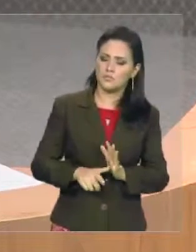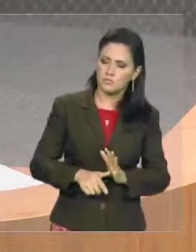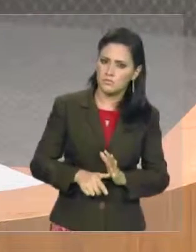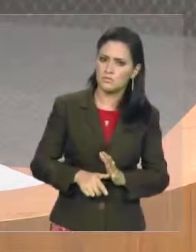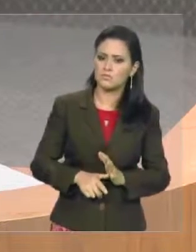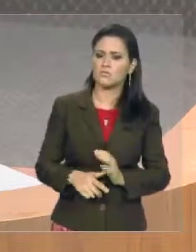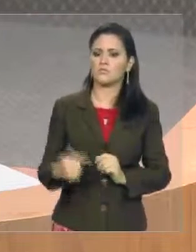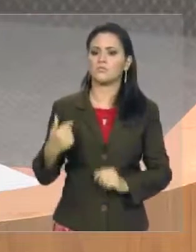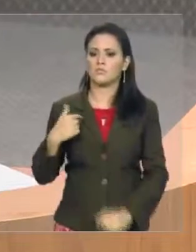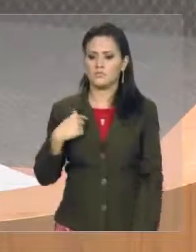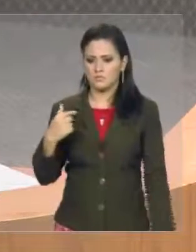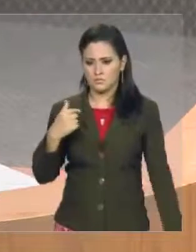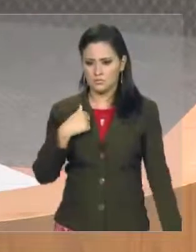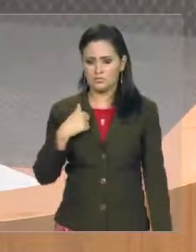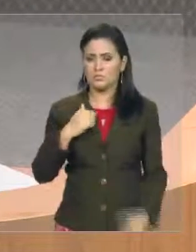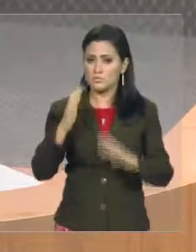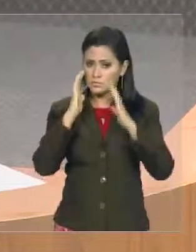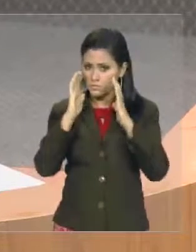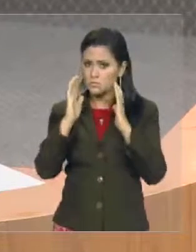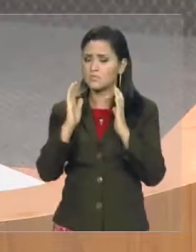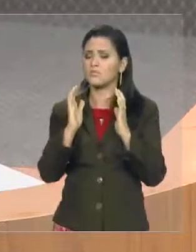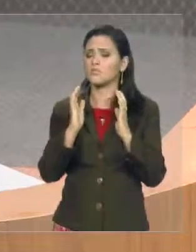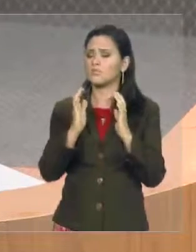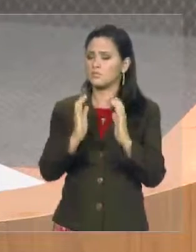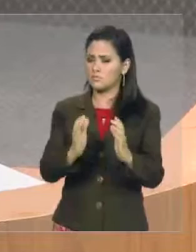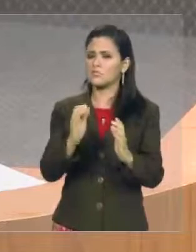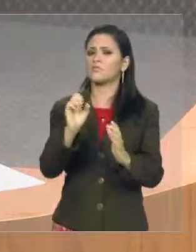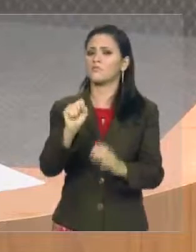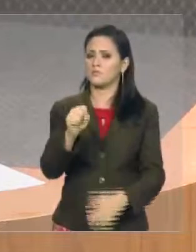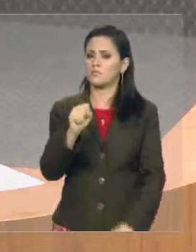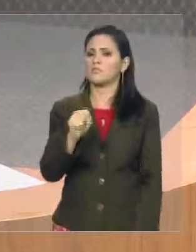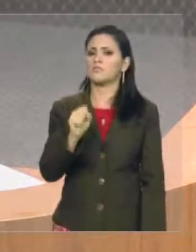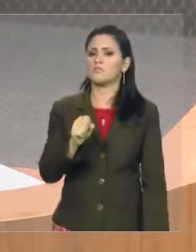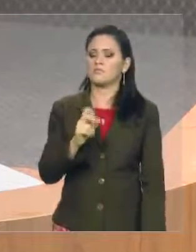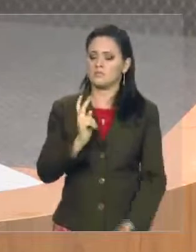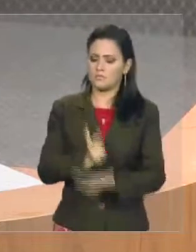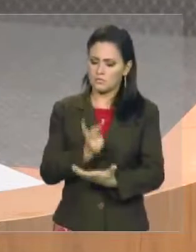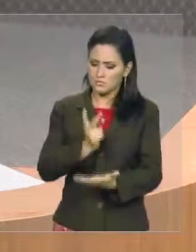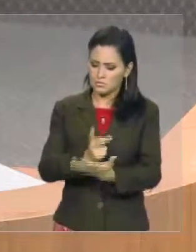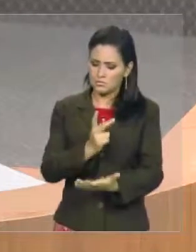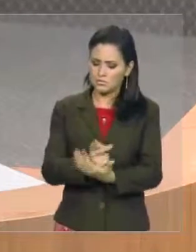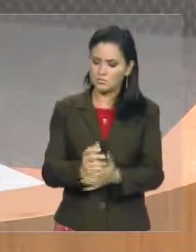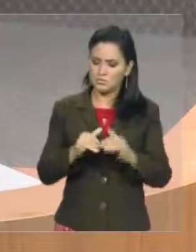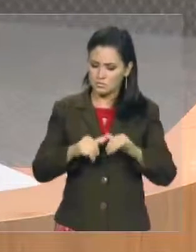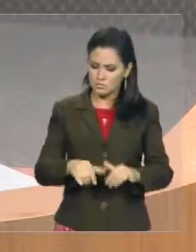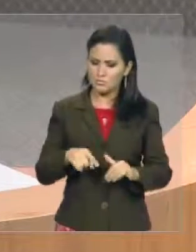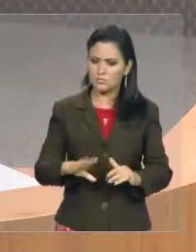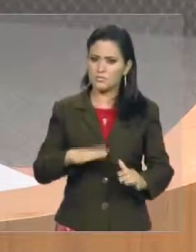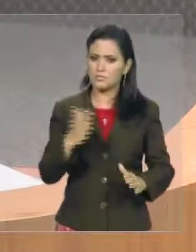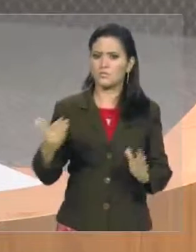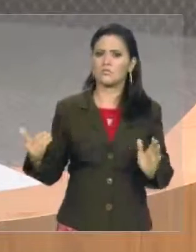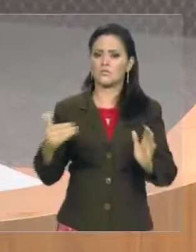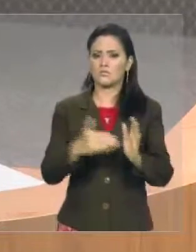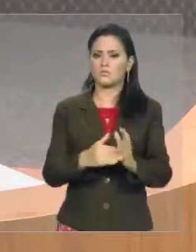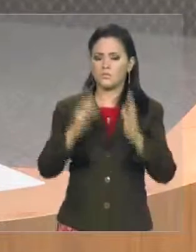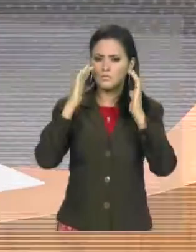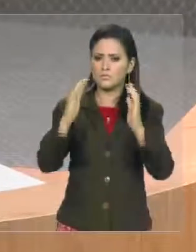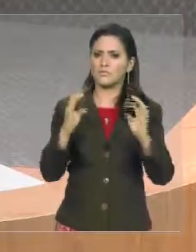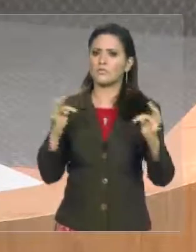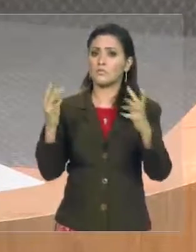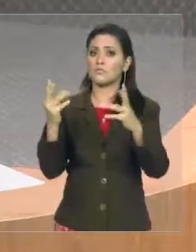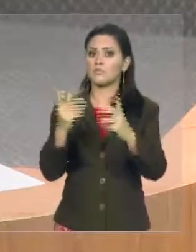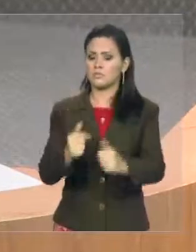sou deverasmente respeitador. Todas as vezes permaneço até o final, respeitando todos os oradores nesta casa.